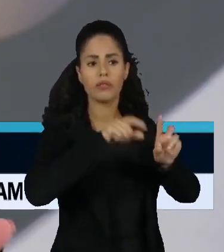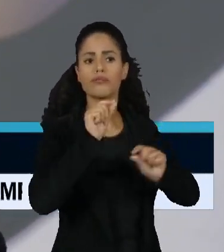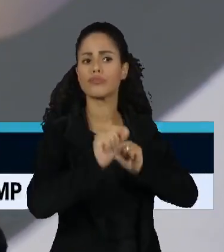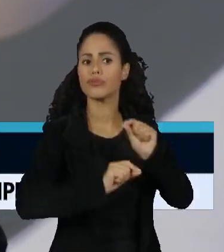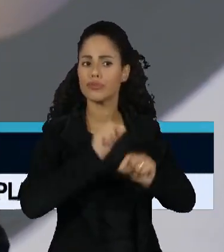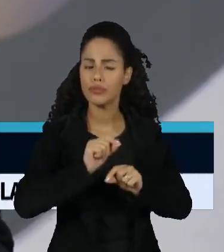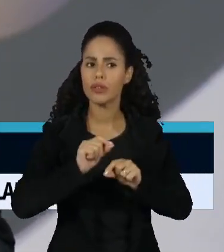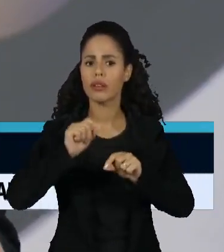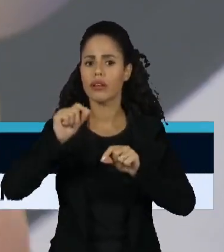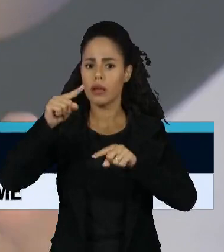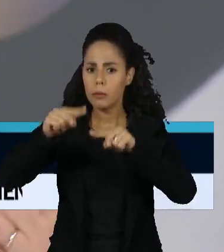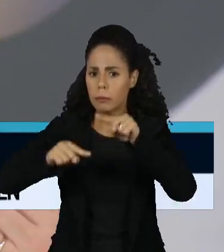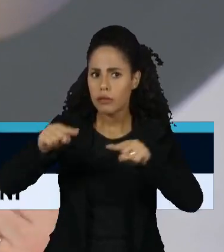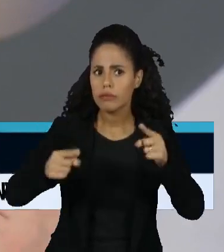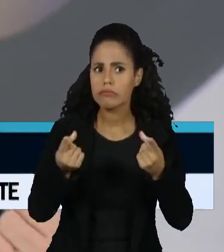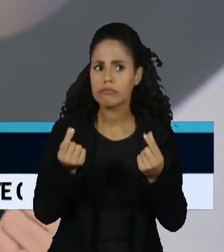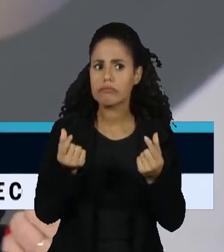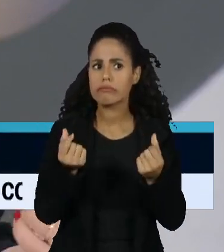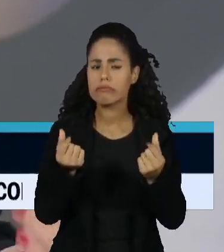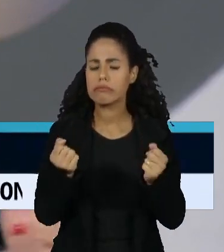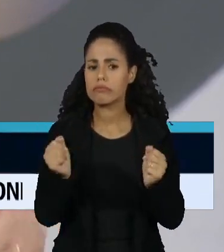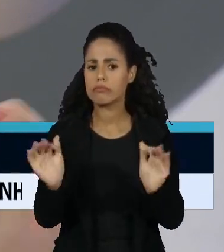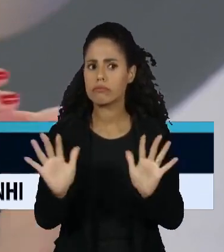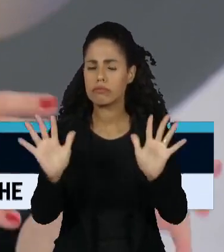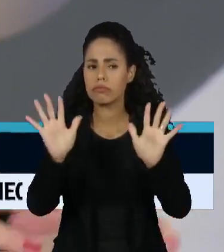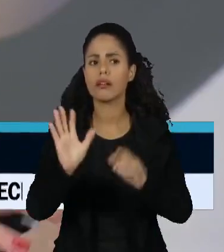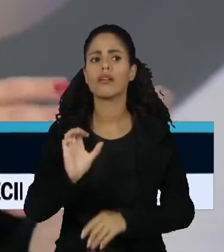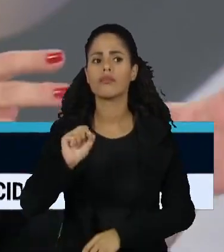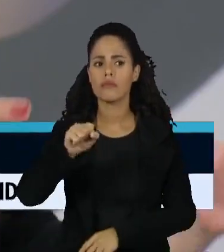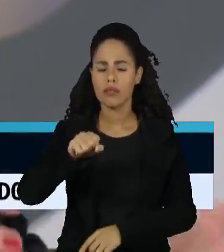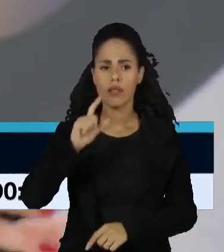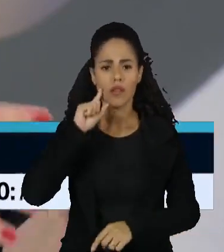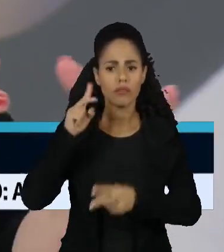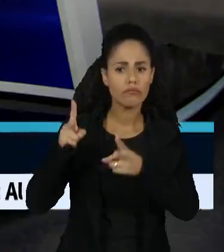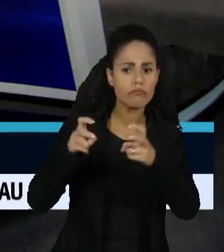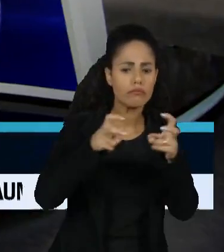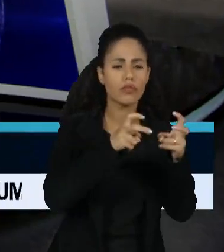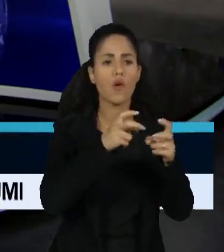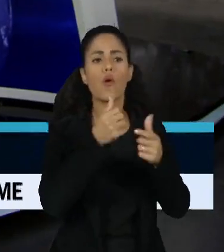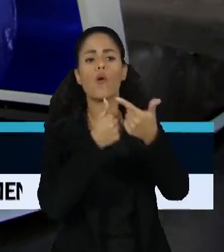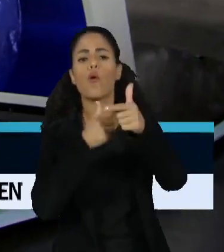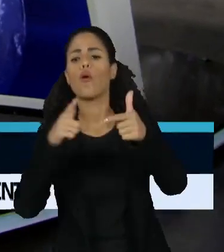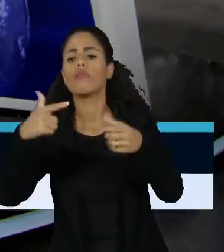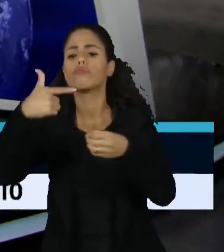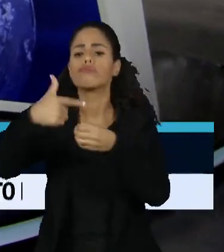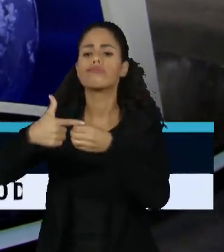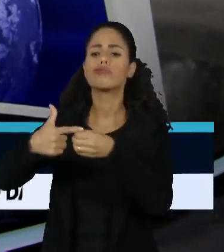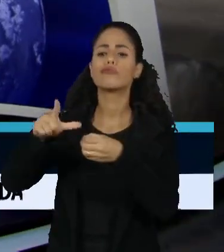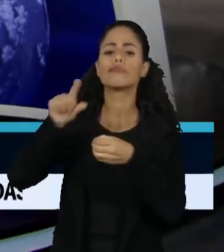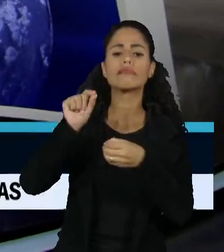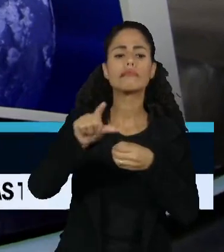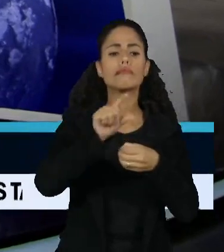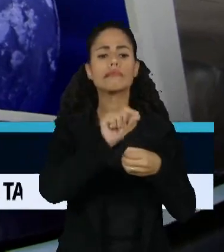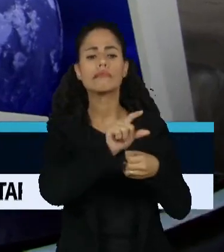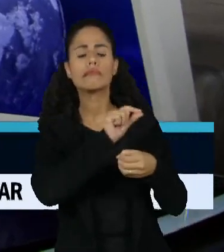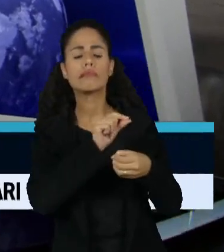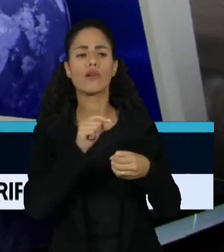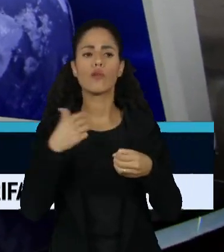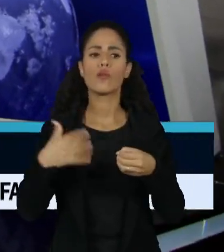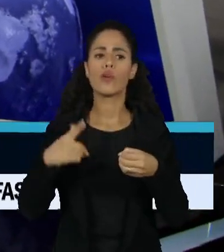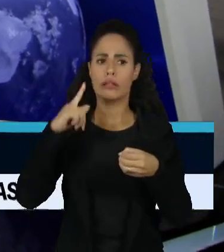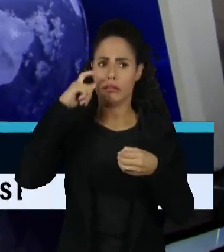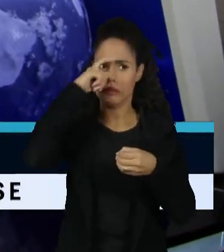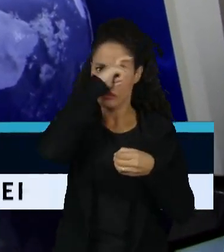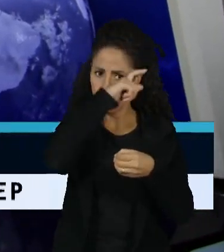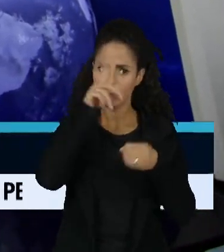política de preços que, apesar dessa outra justificativa, a gente olha outros combustíveis, outras alternativas, ela continua